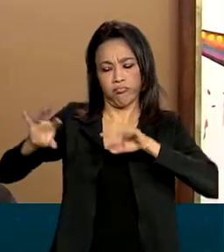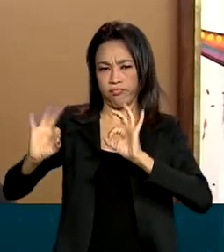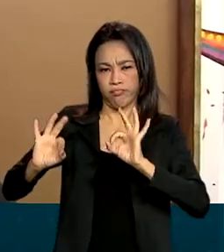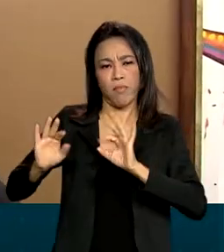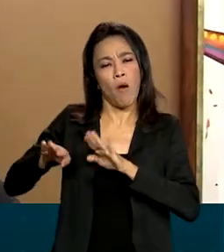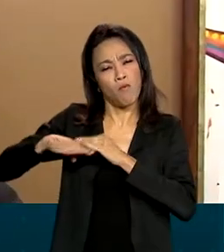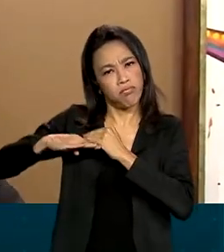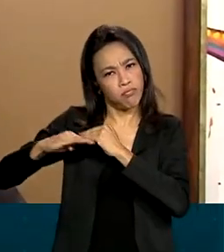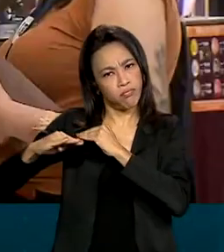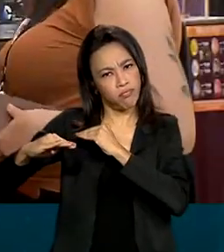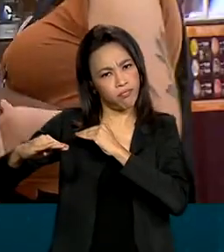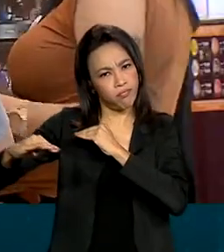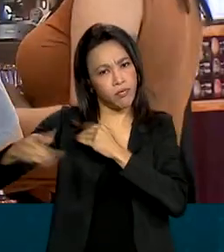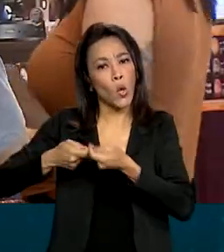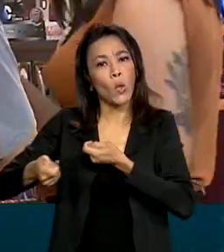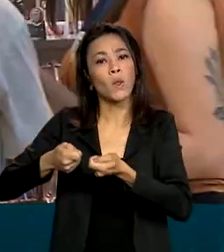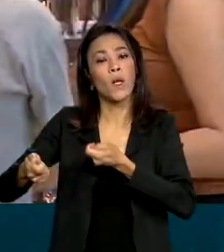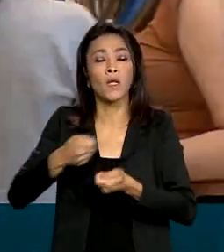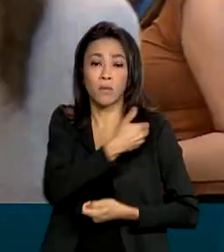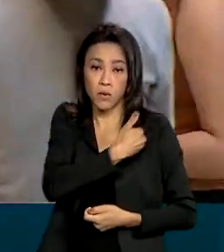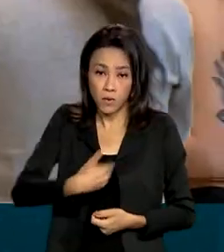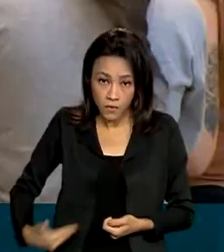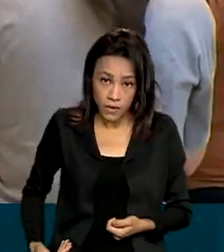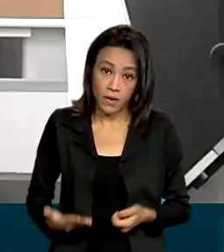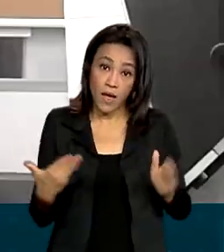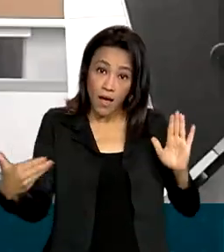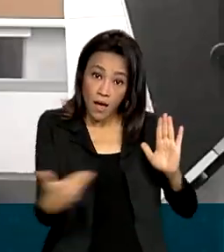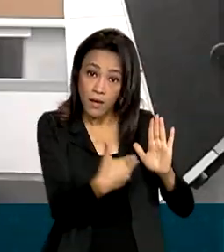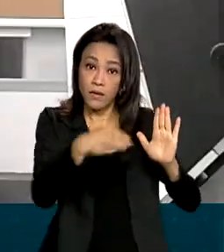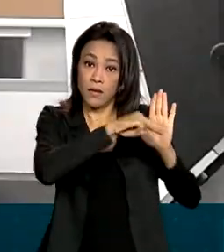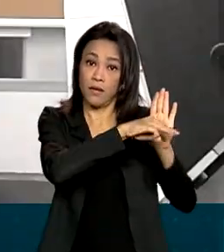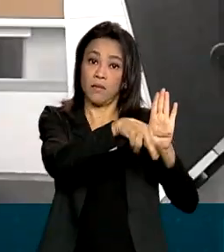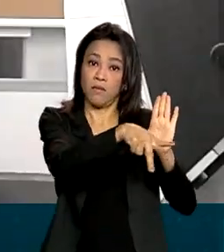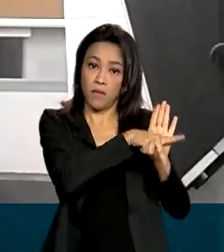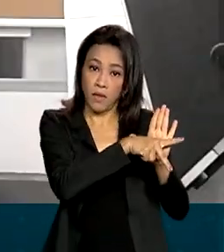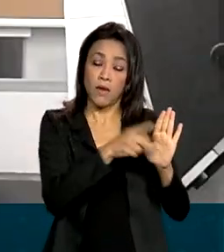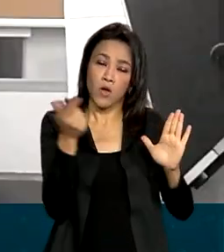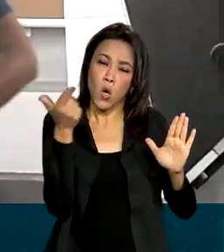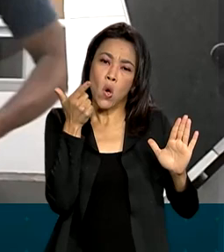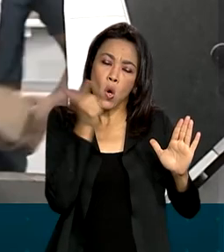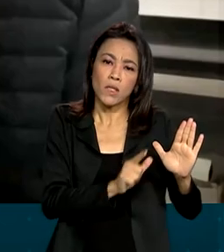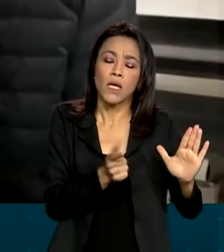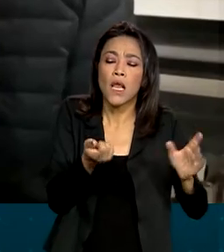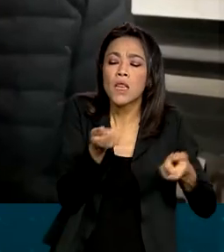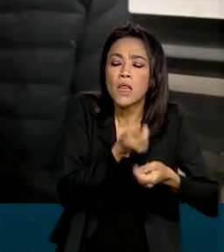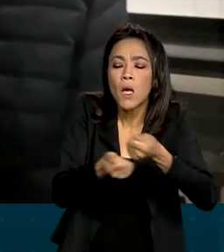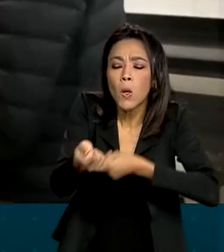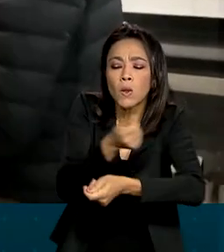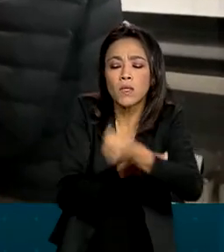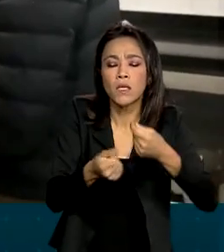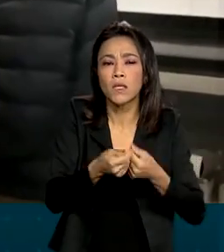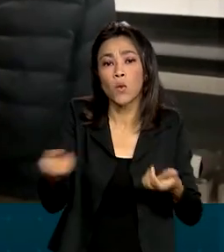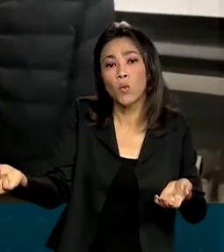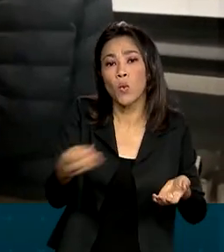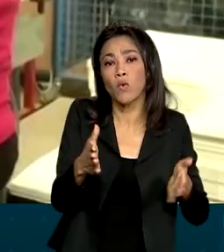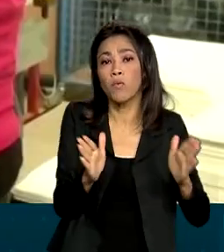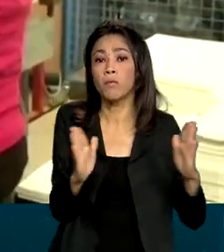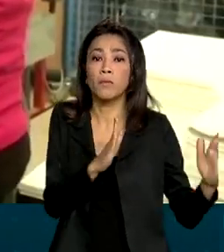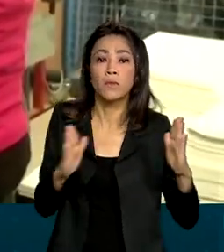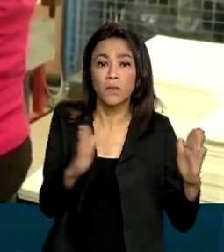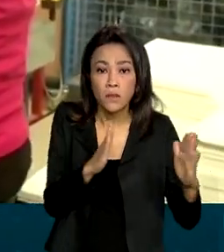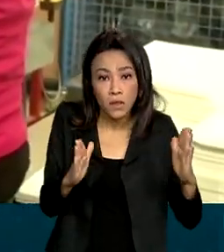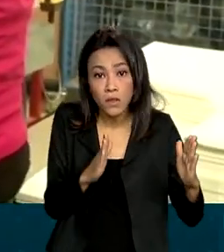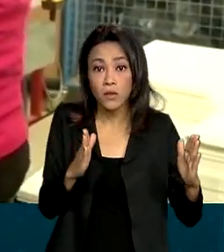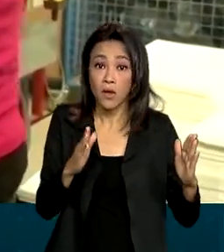ser controladas pelo governo. A medida provisória, Renata, ainda permite a renegociação com o novo prazo, inclusive para